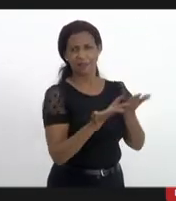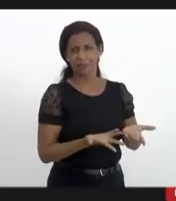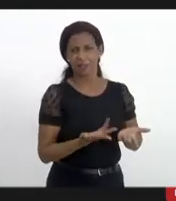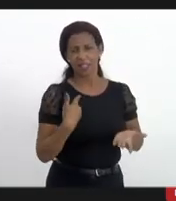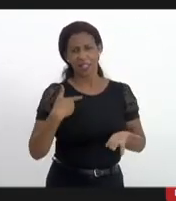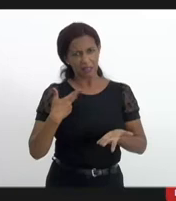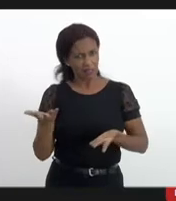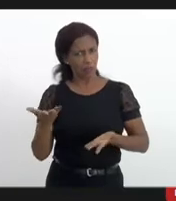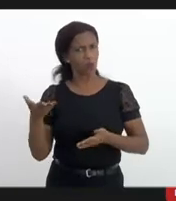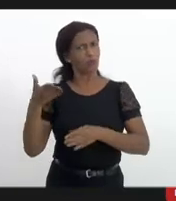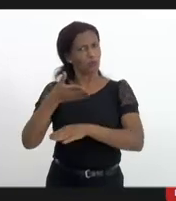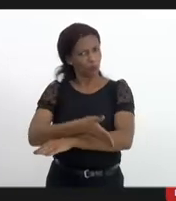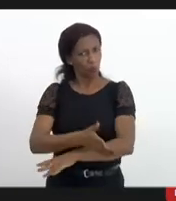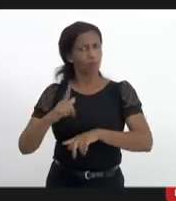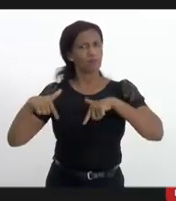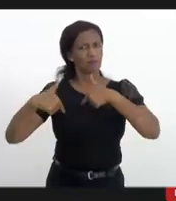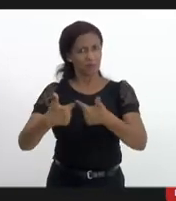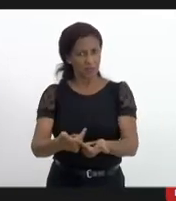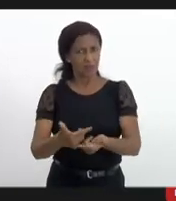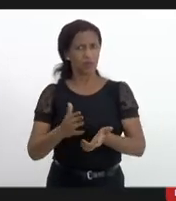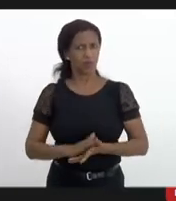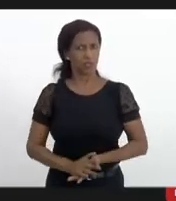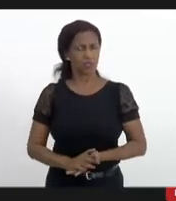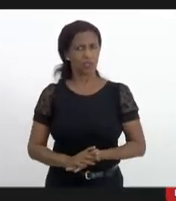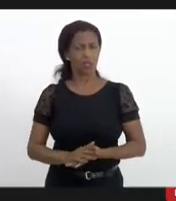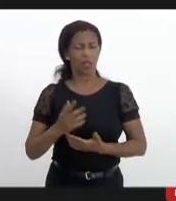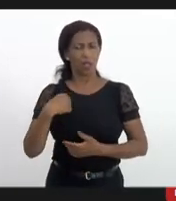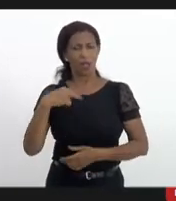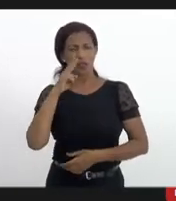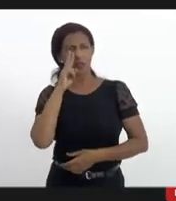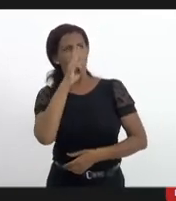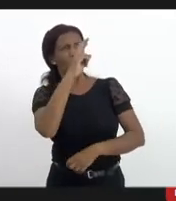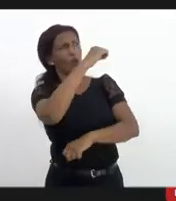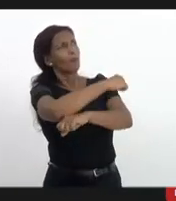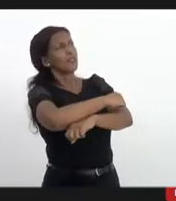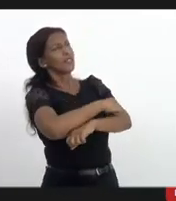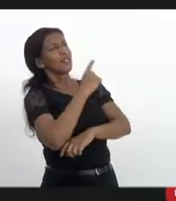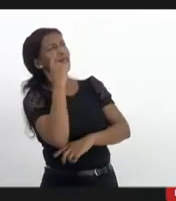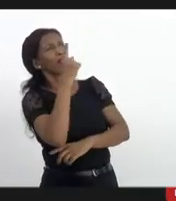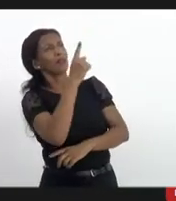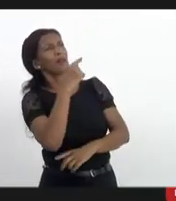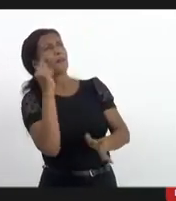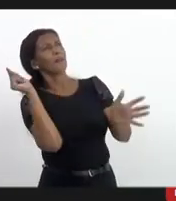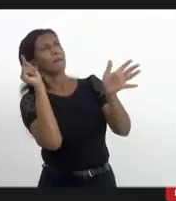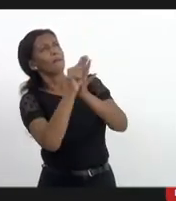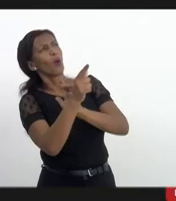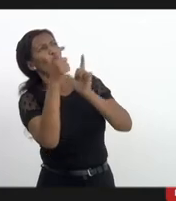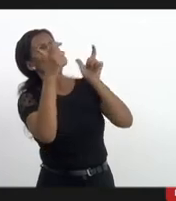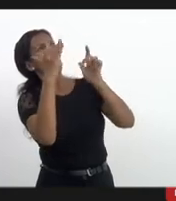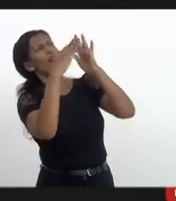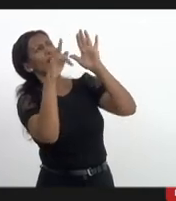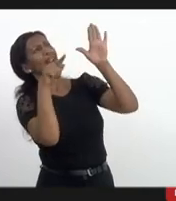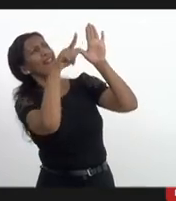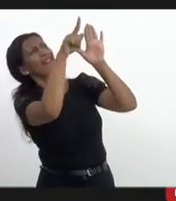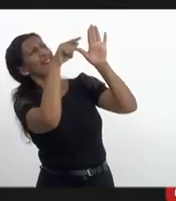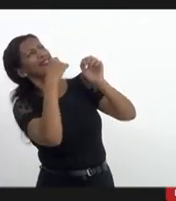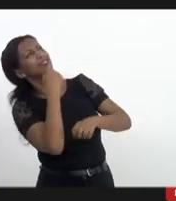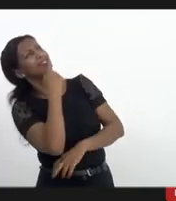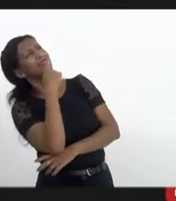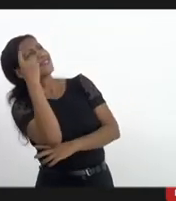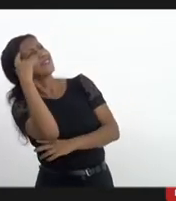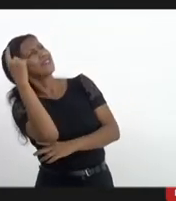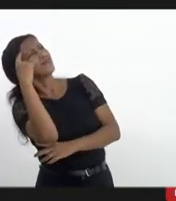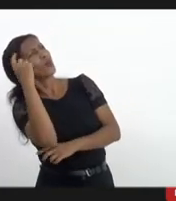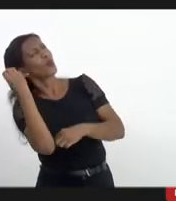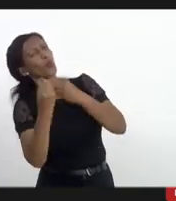participo de muitas e muitas operações muitas das vezes eu olho para uma janela e fico me perguntando como é que eu chego naquela casa não é